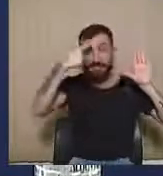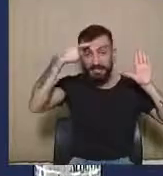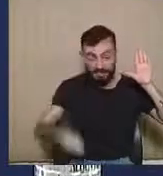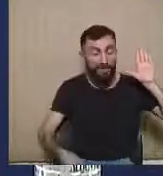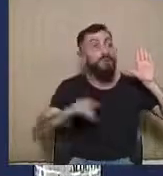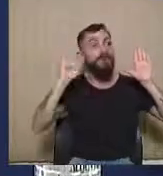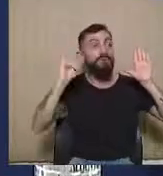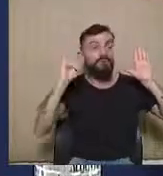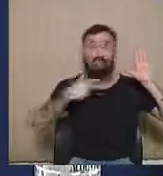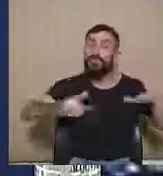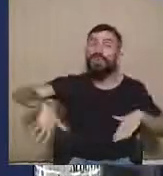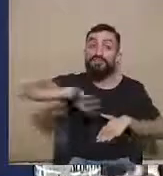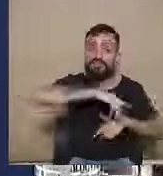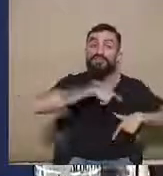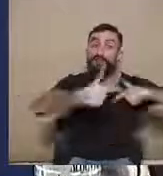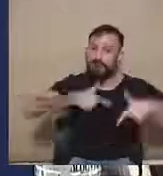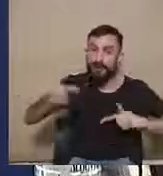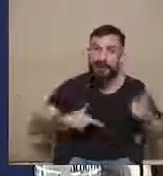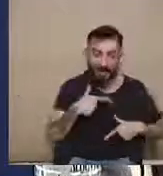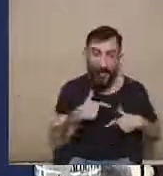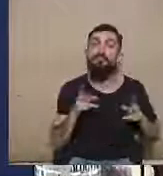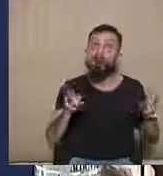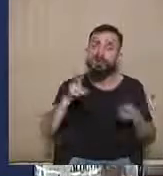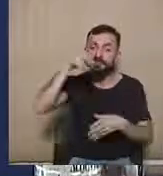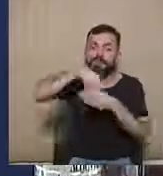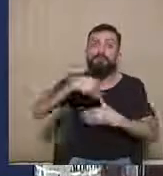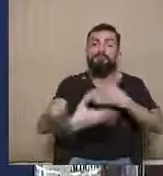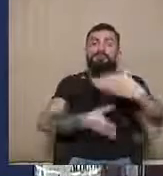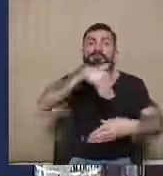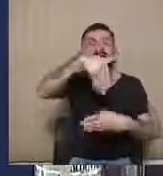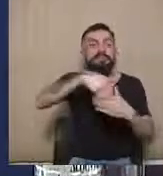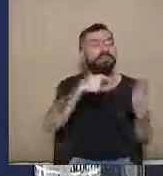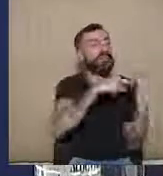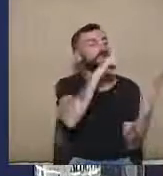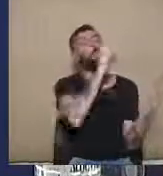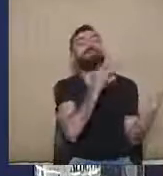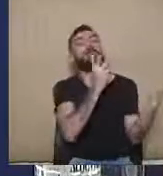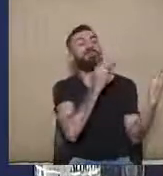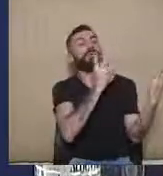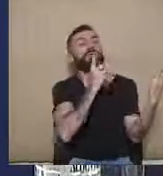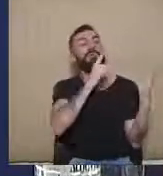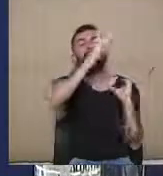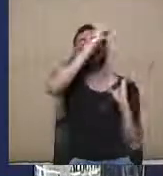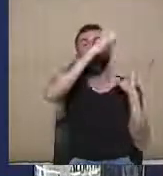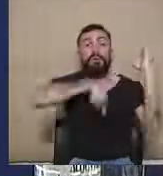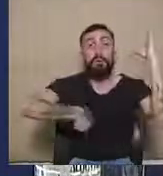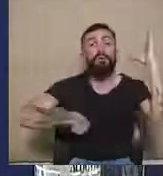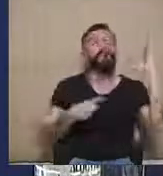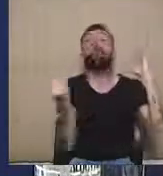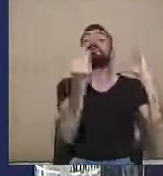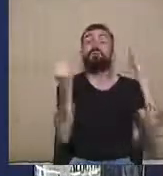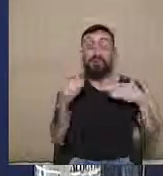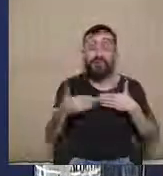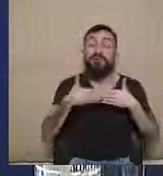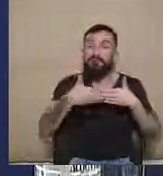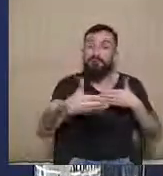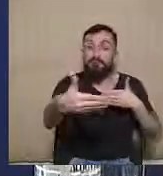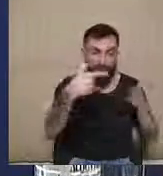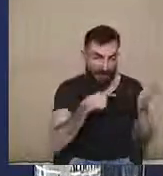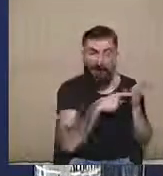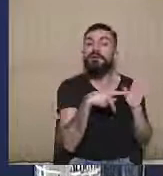militar, tratar e cuidar das eleições, conhecer exatamente esses procedimentos, porque, como nós vamos ver agora, eles têm as suas